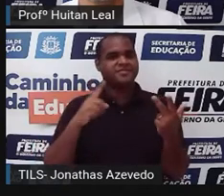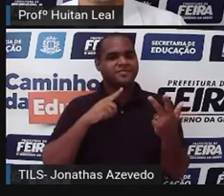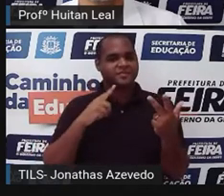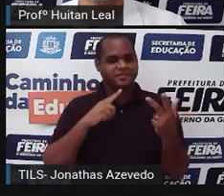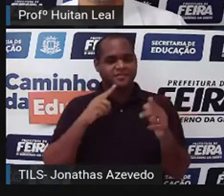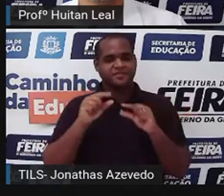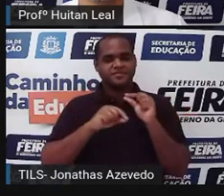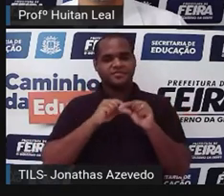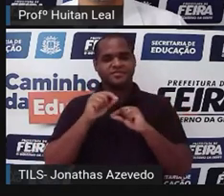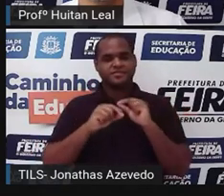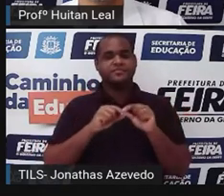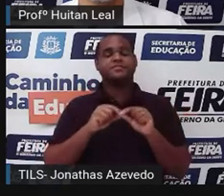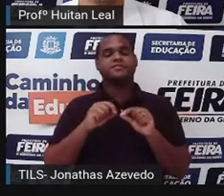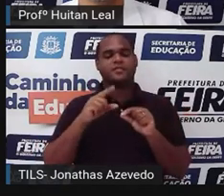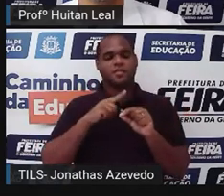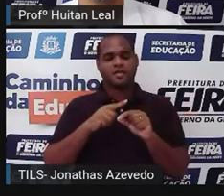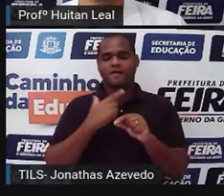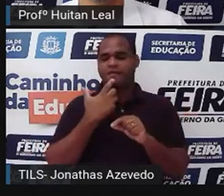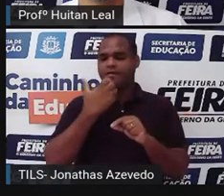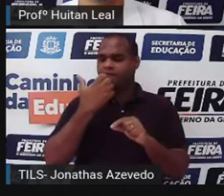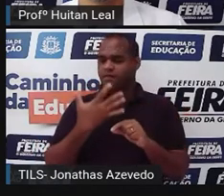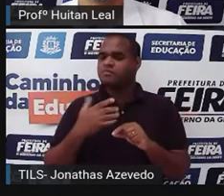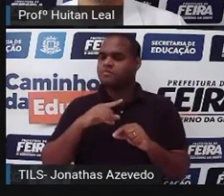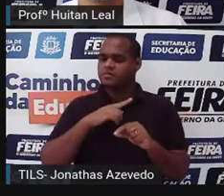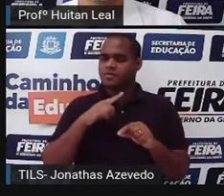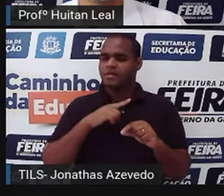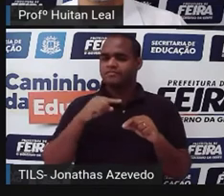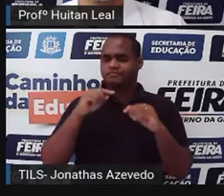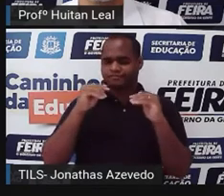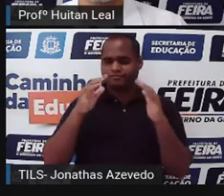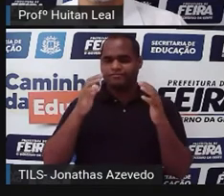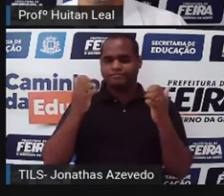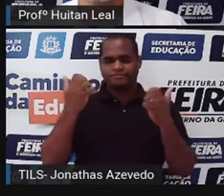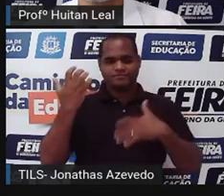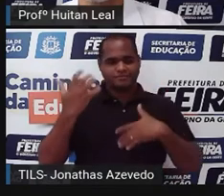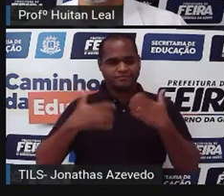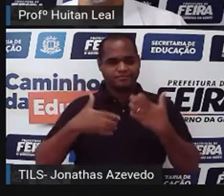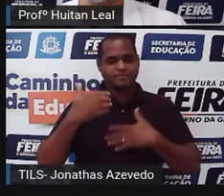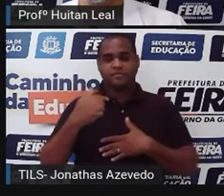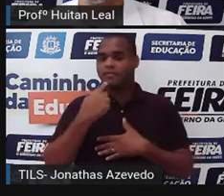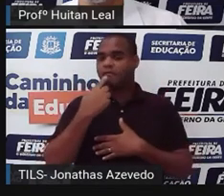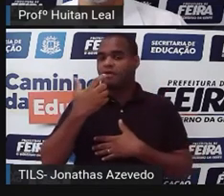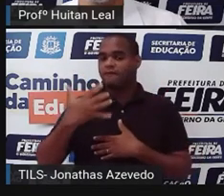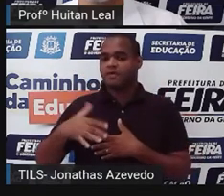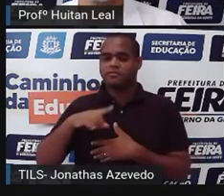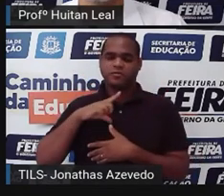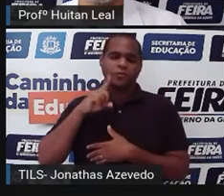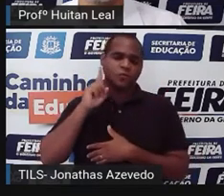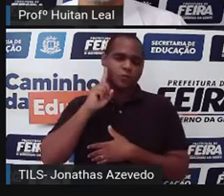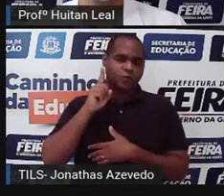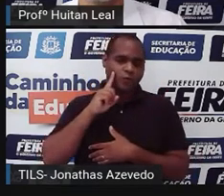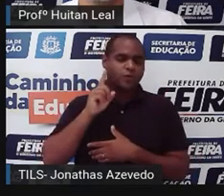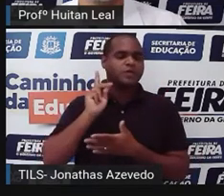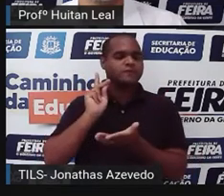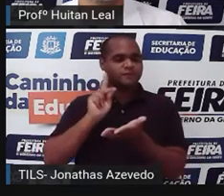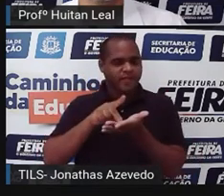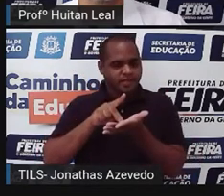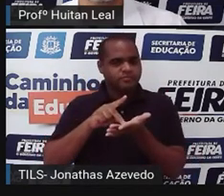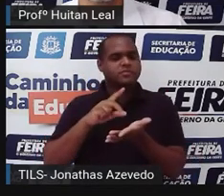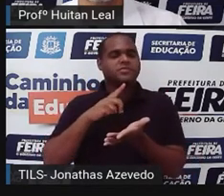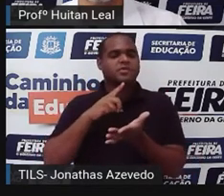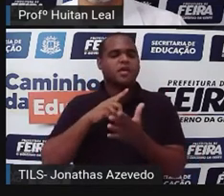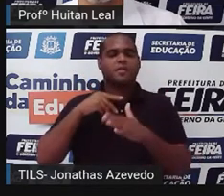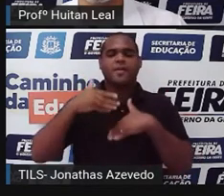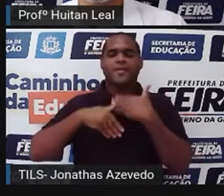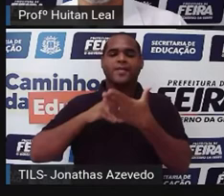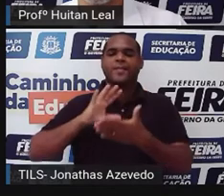narrativa que já foram citados acima. Ela fala de eventos do dia a dia, de um fato também, que,